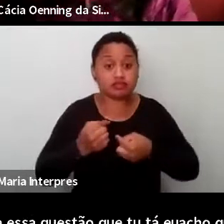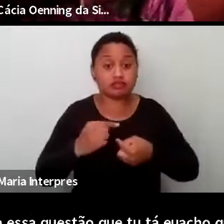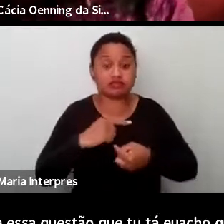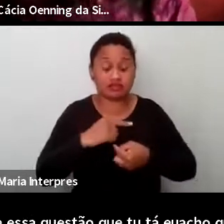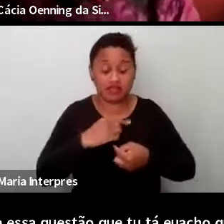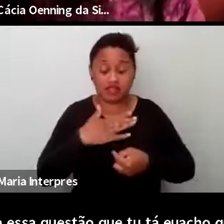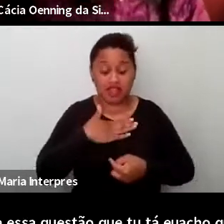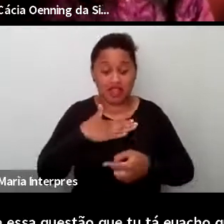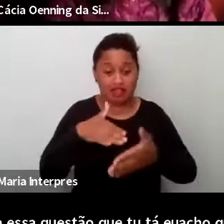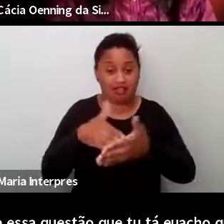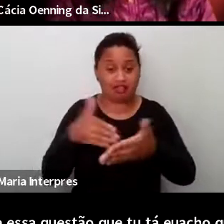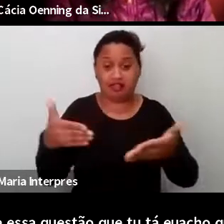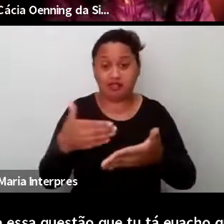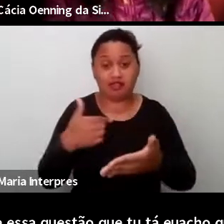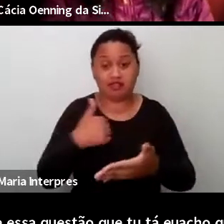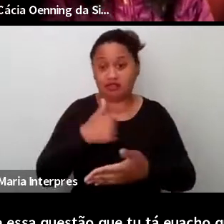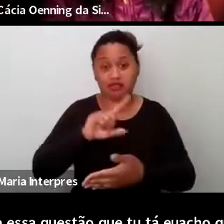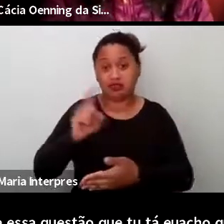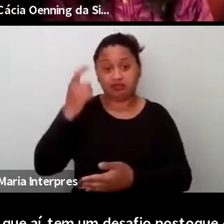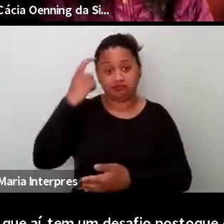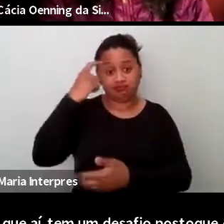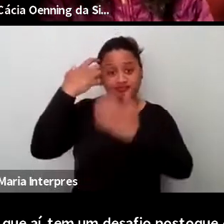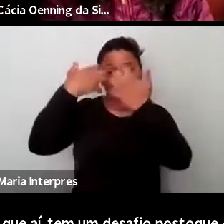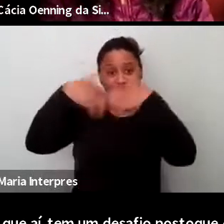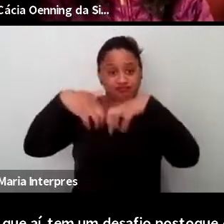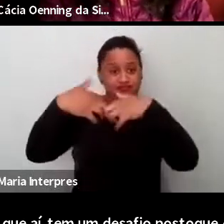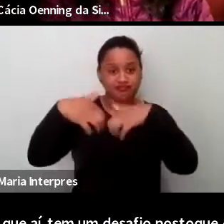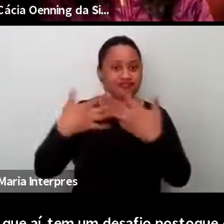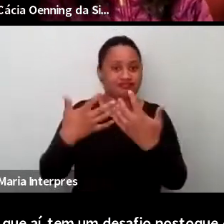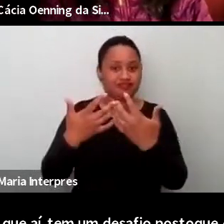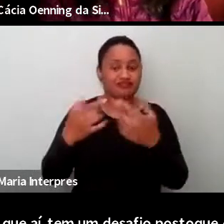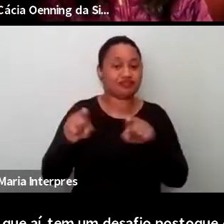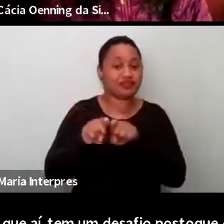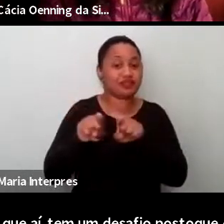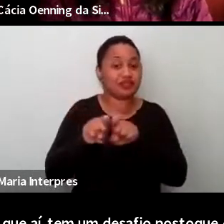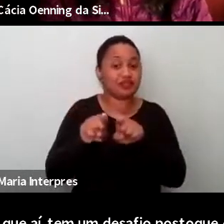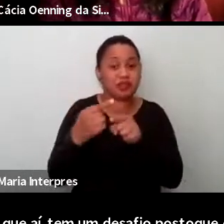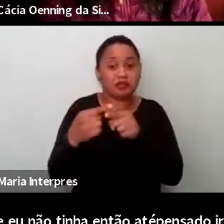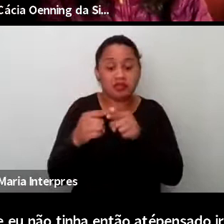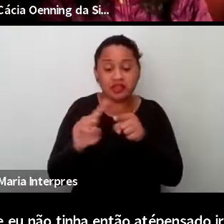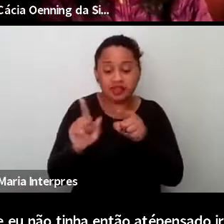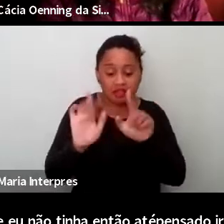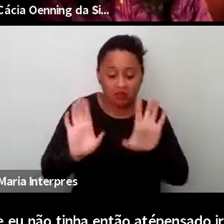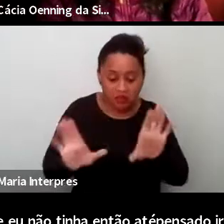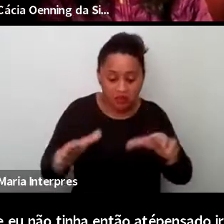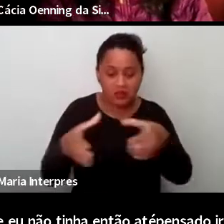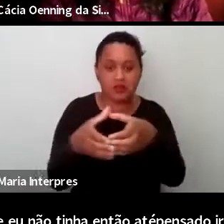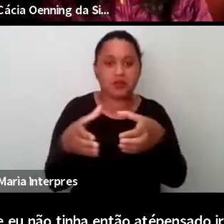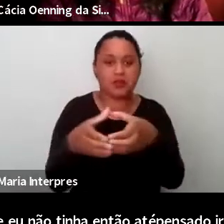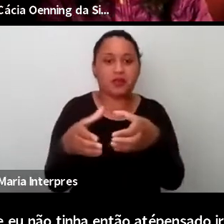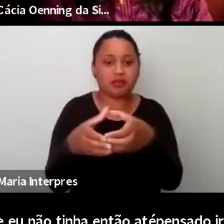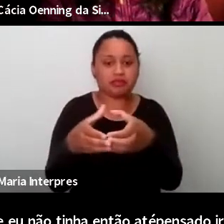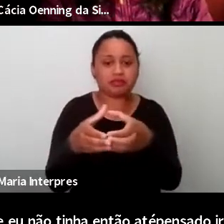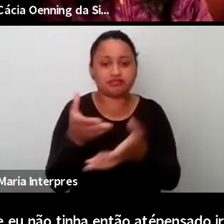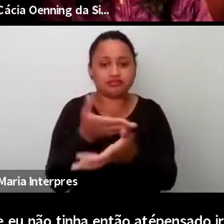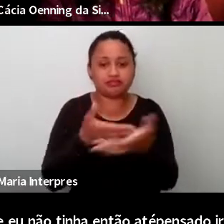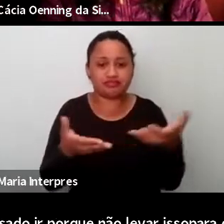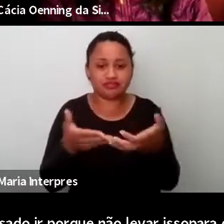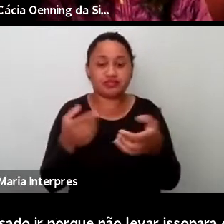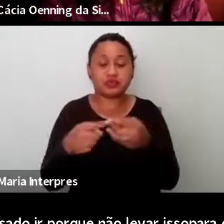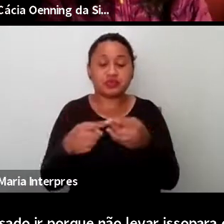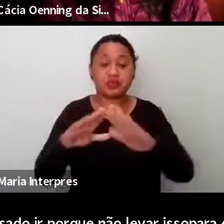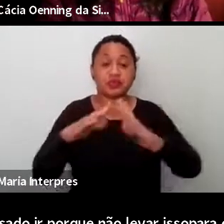então, até pensado e por que não levar isso para esse coletivo, né? Porque a escola sempre